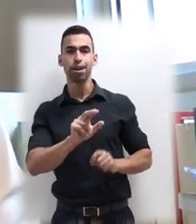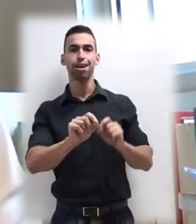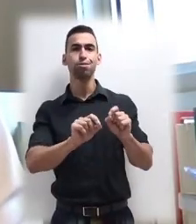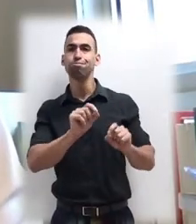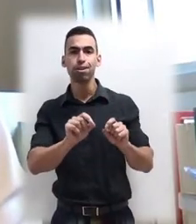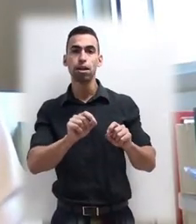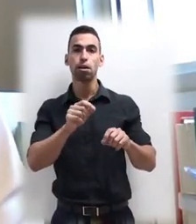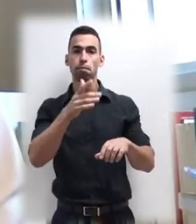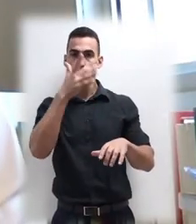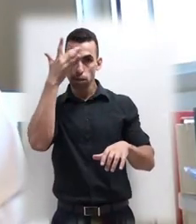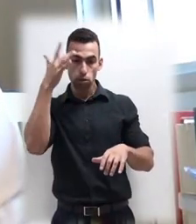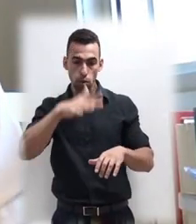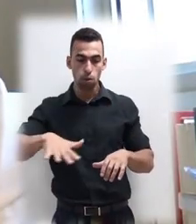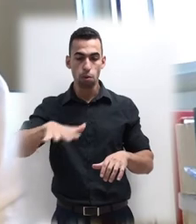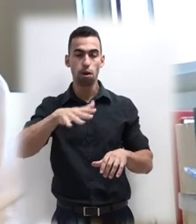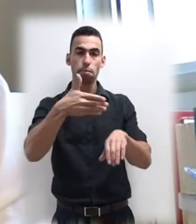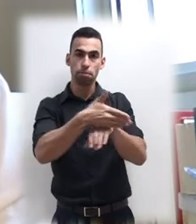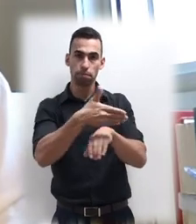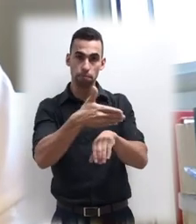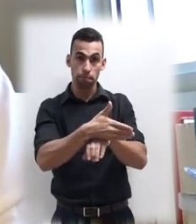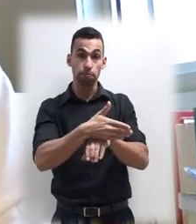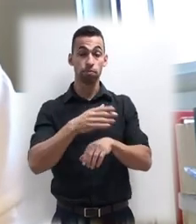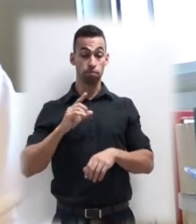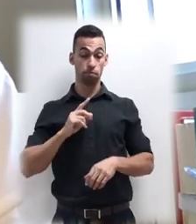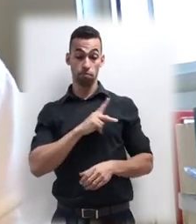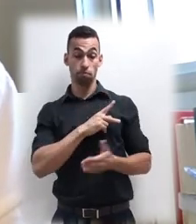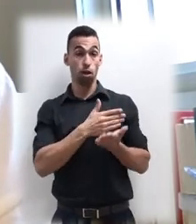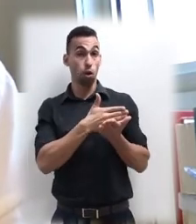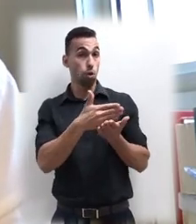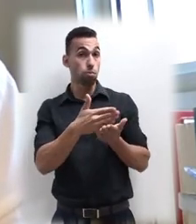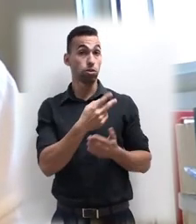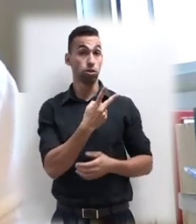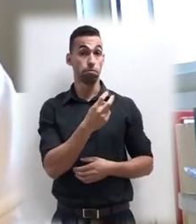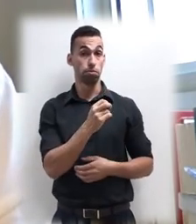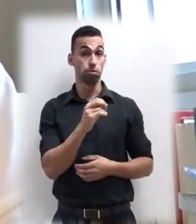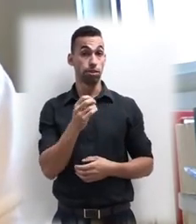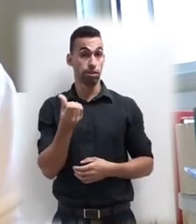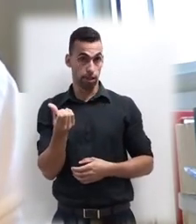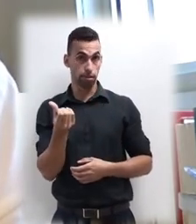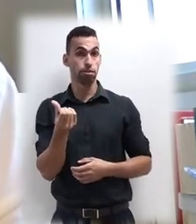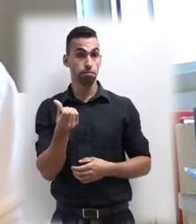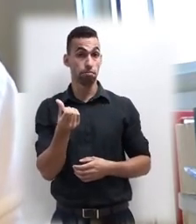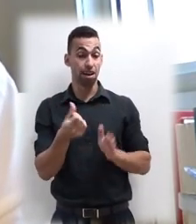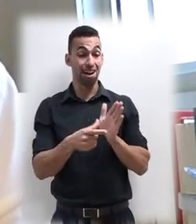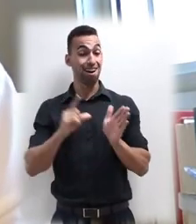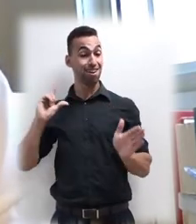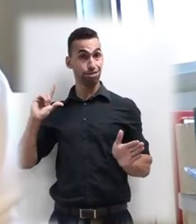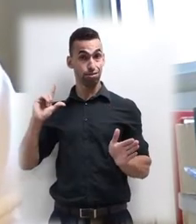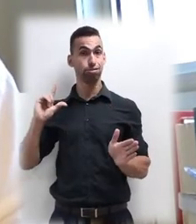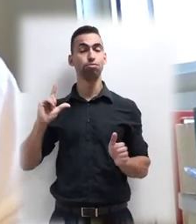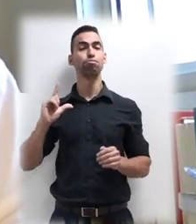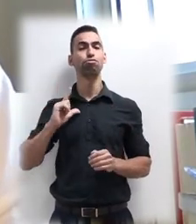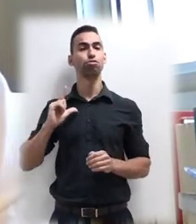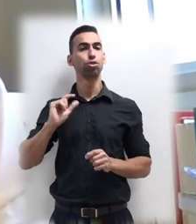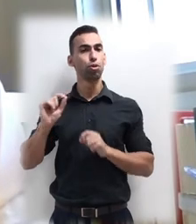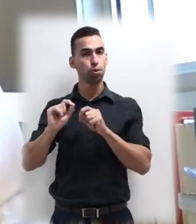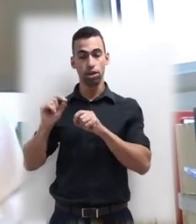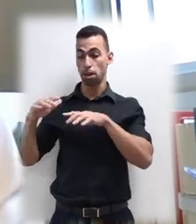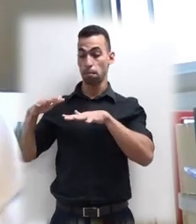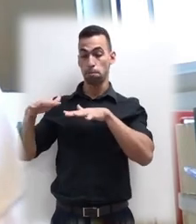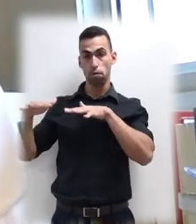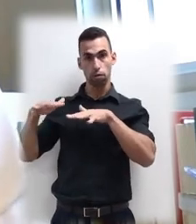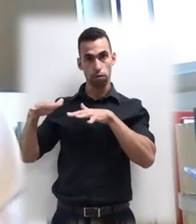participação social. A Defensoria Pública nasceu em 2006. Antes de 2006, foi criado um